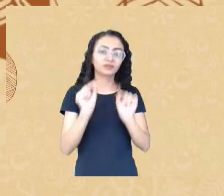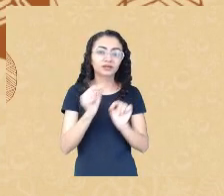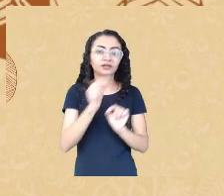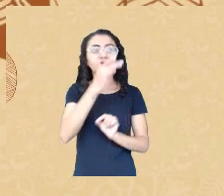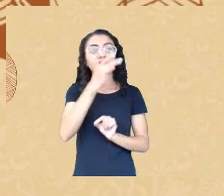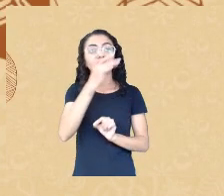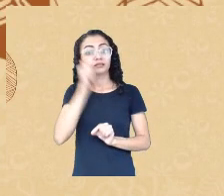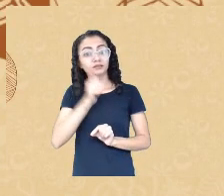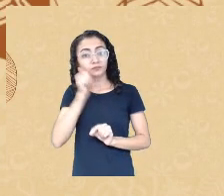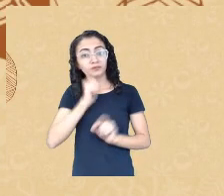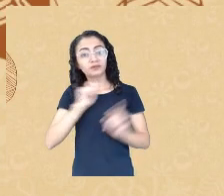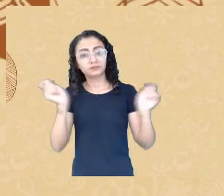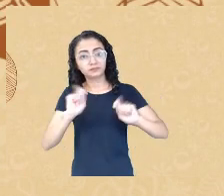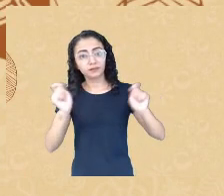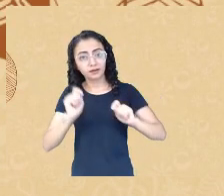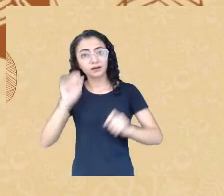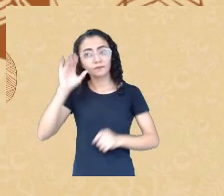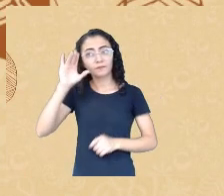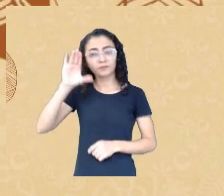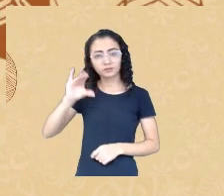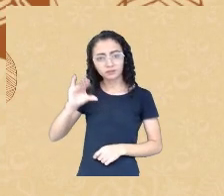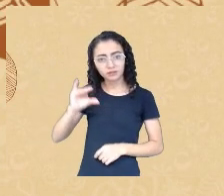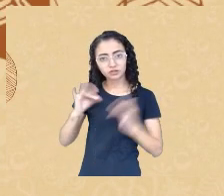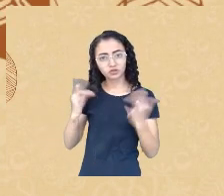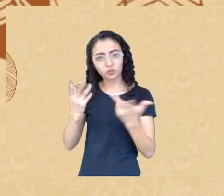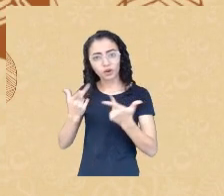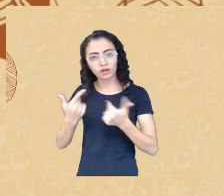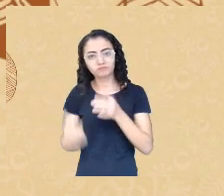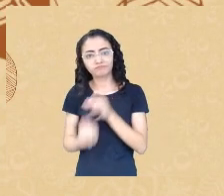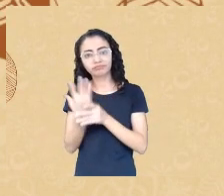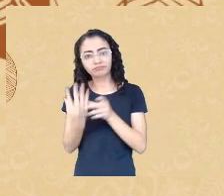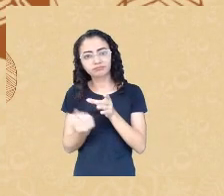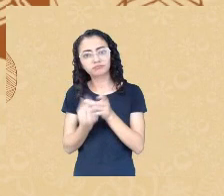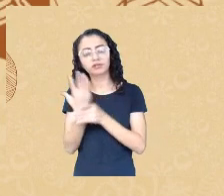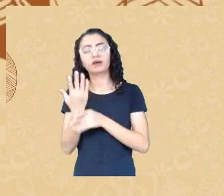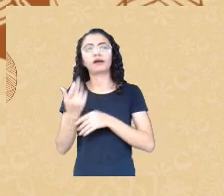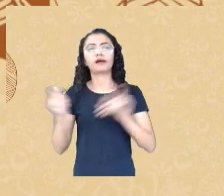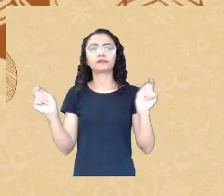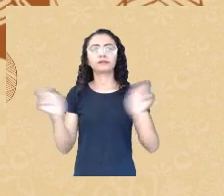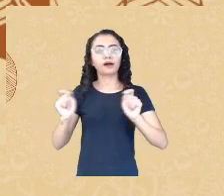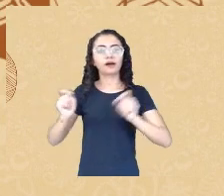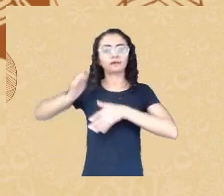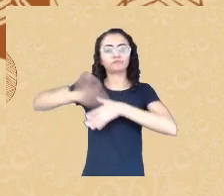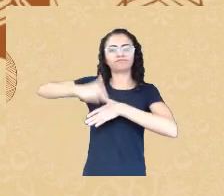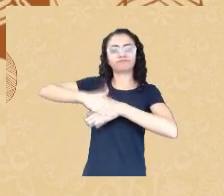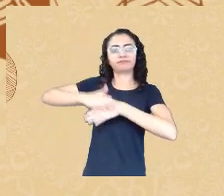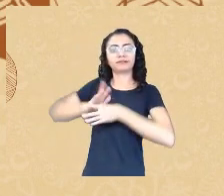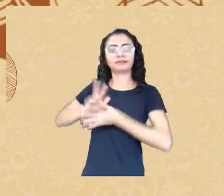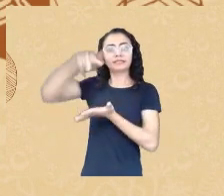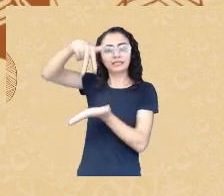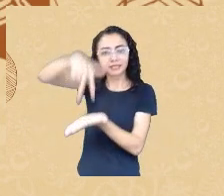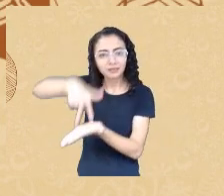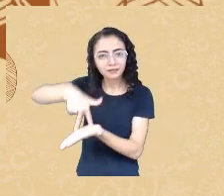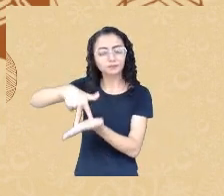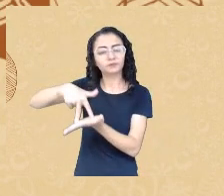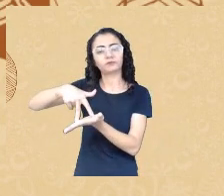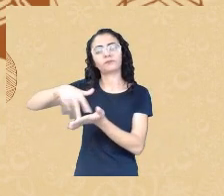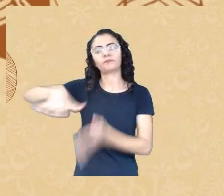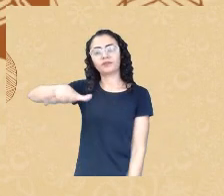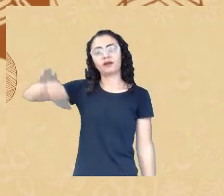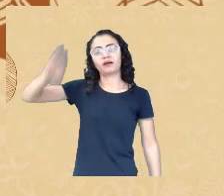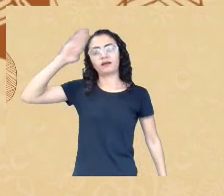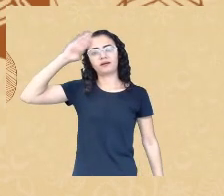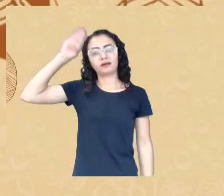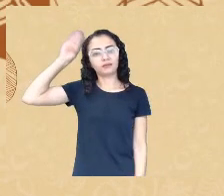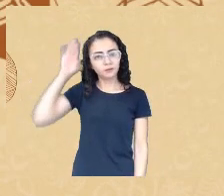de qualidade podem exercer o seu papel dentro da comunidade científica mas também